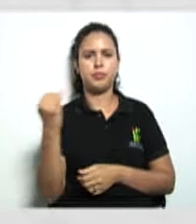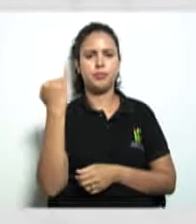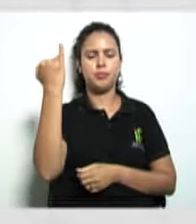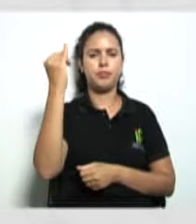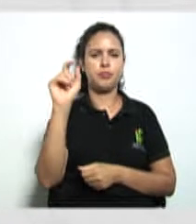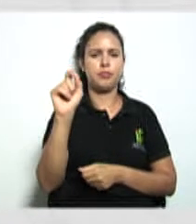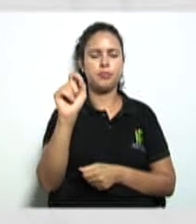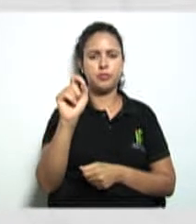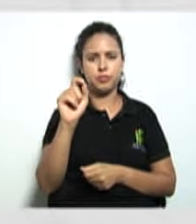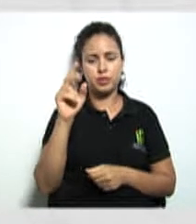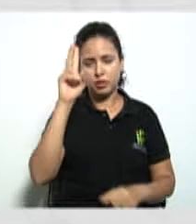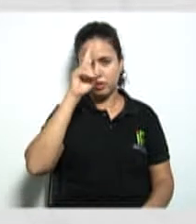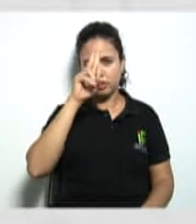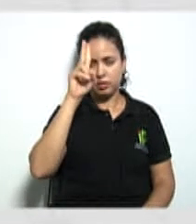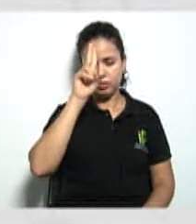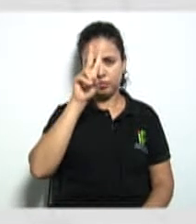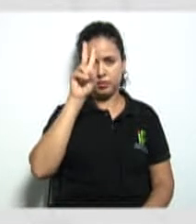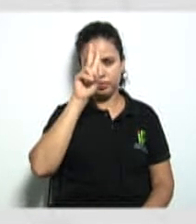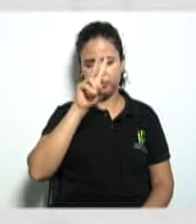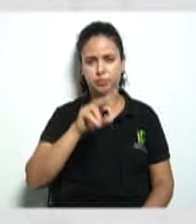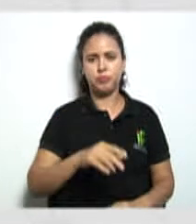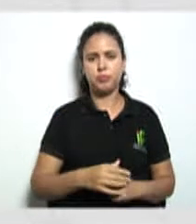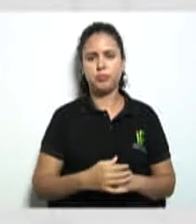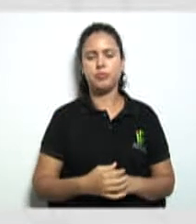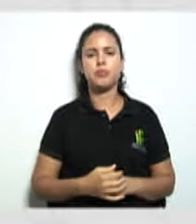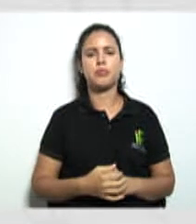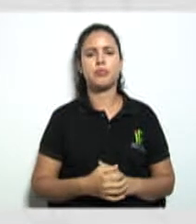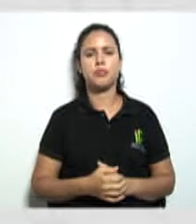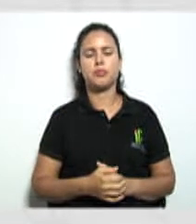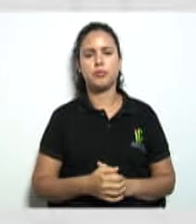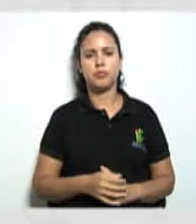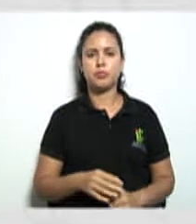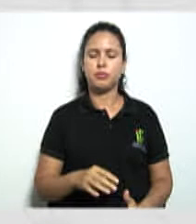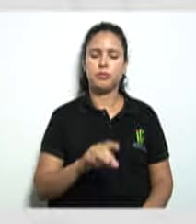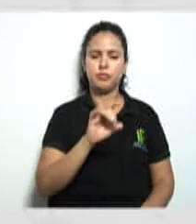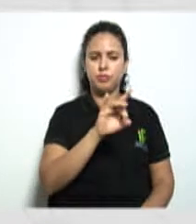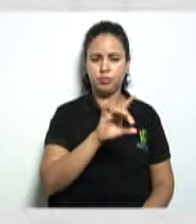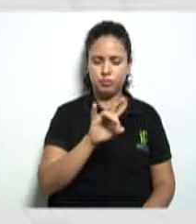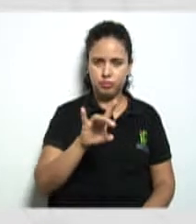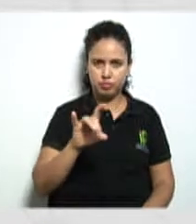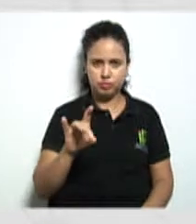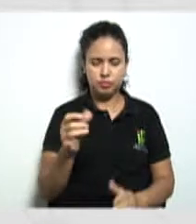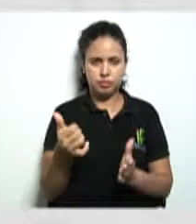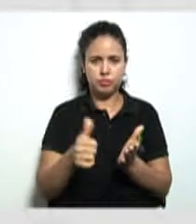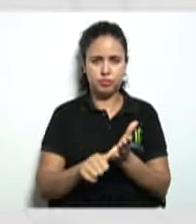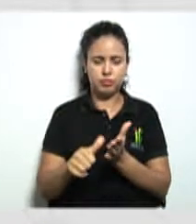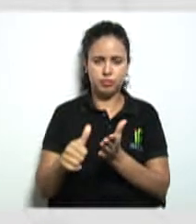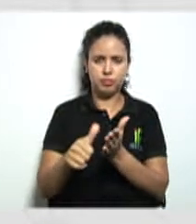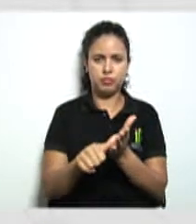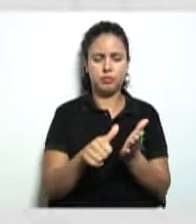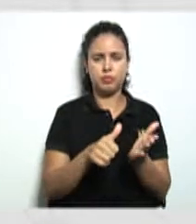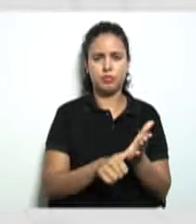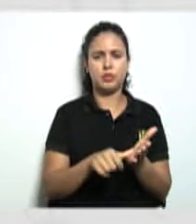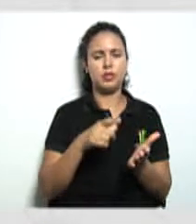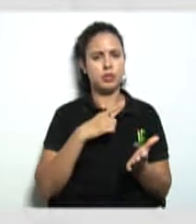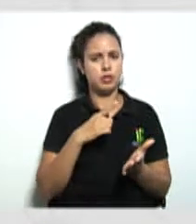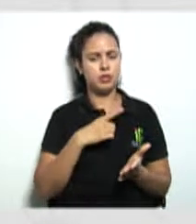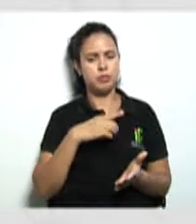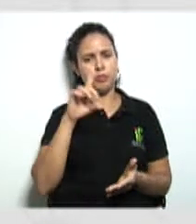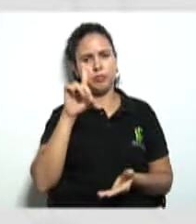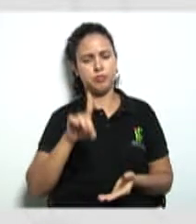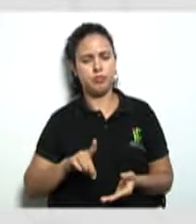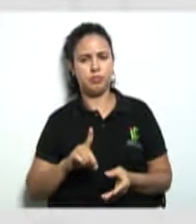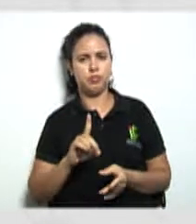que deve ser lembrado. Cada associado tem direito a um voto nas